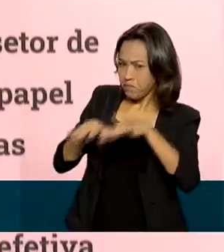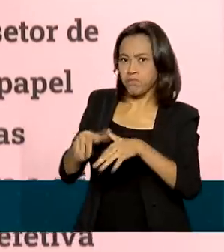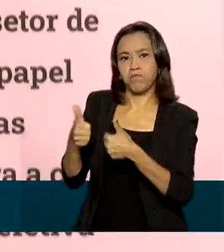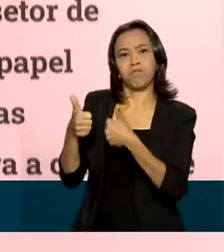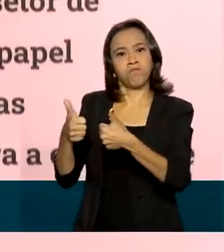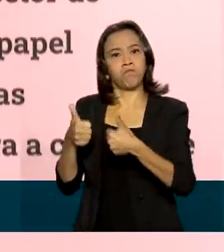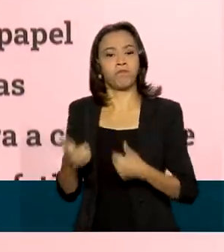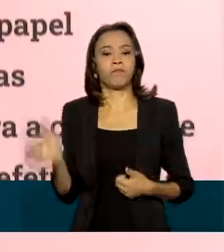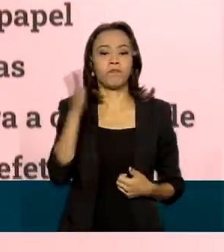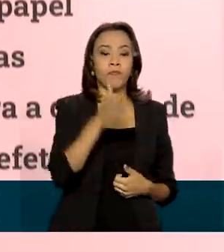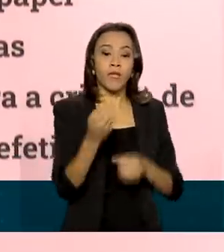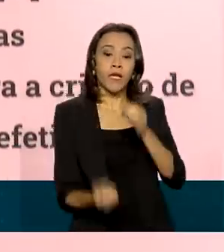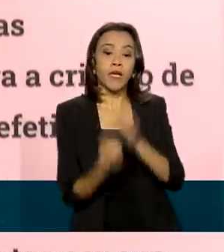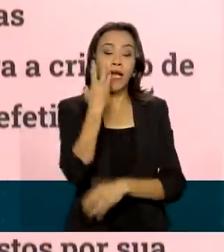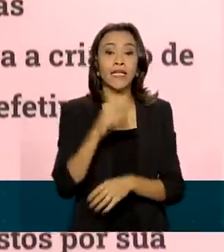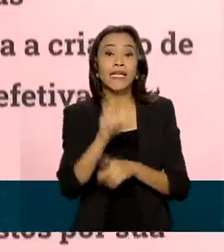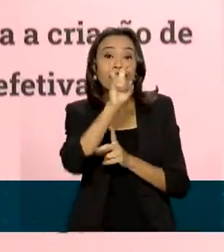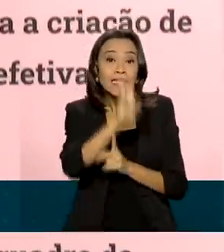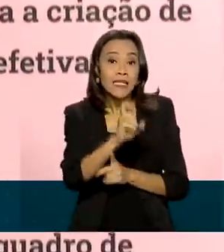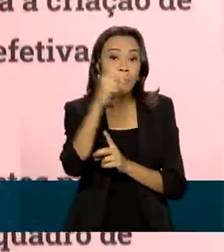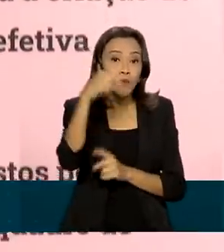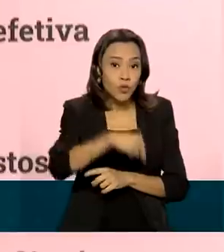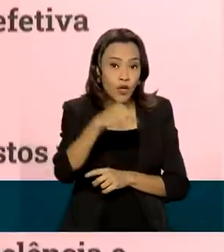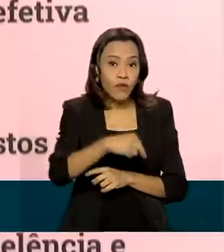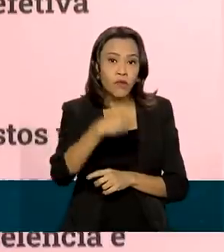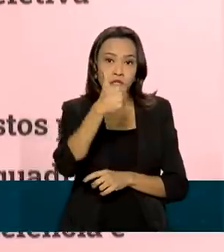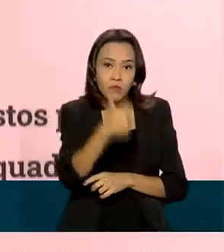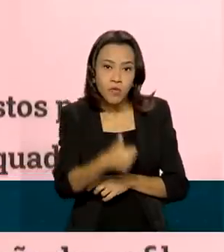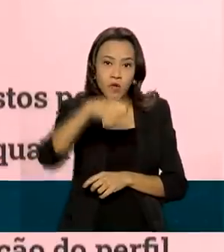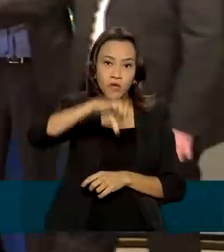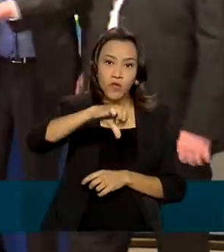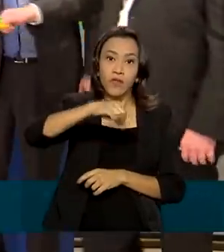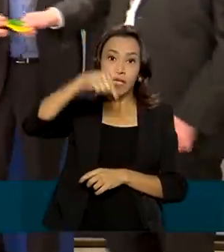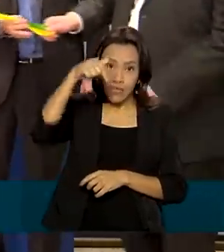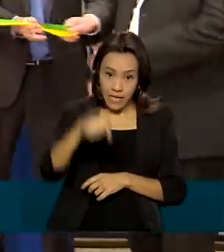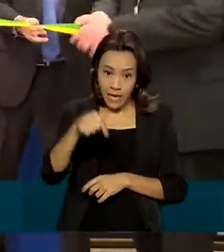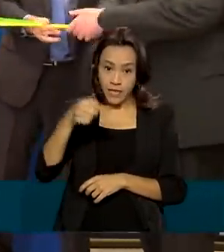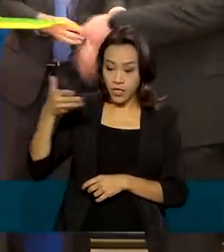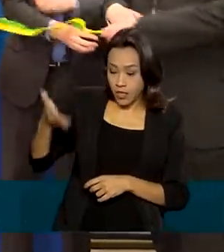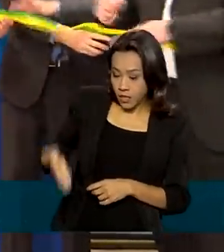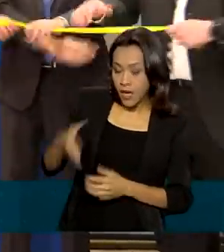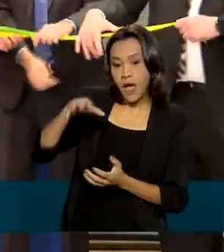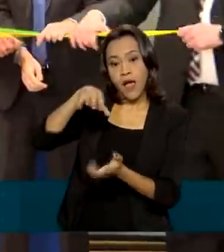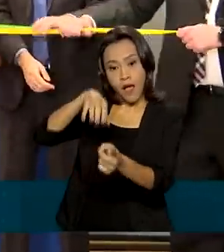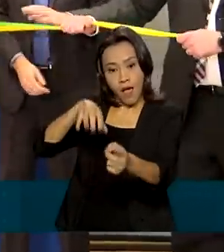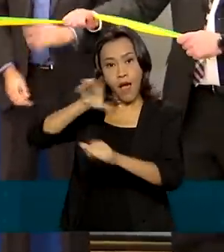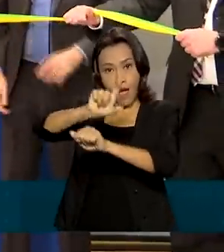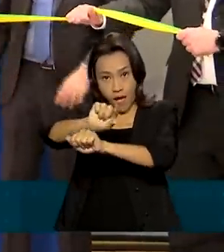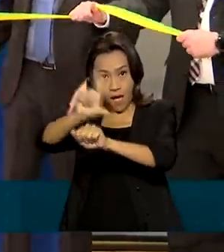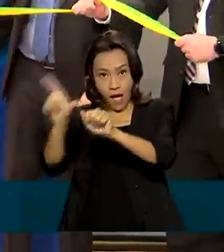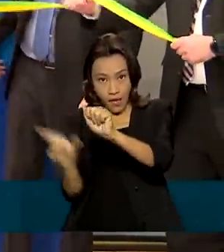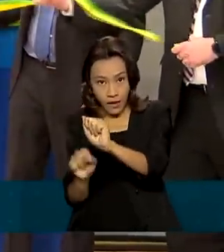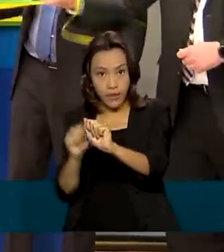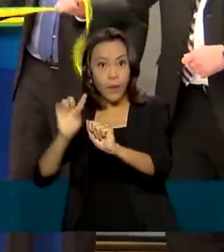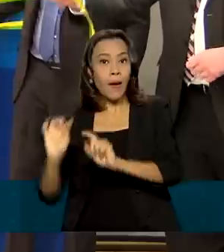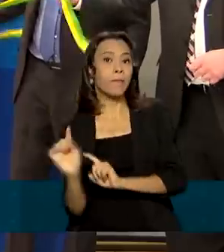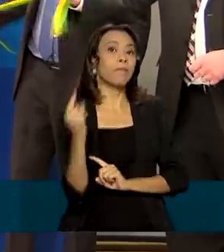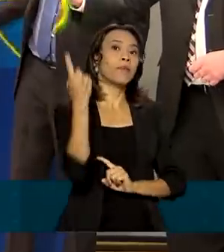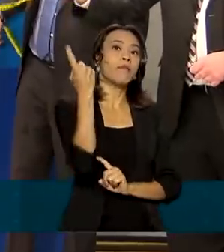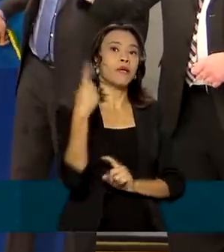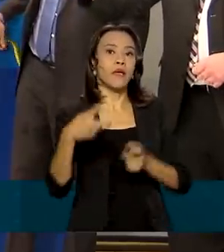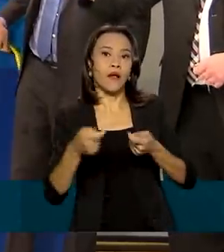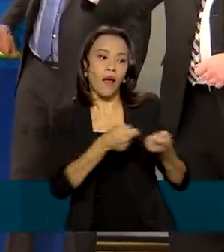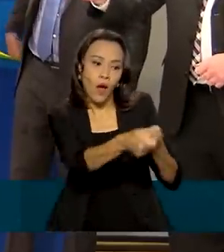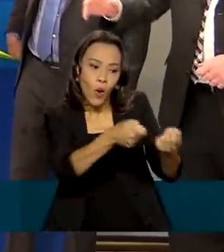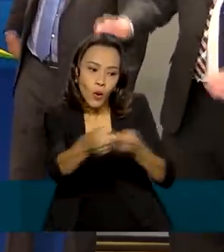Anatel. Criada em 5 de novembro de 1997, a Anatel foi a primeira agência reguladora do